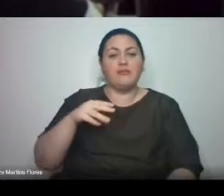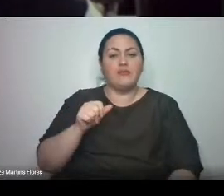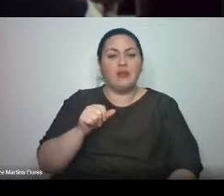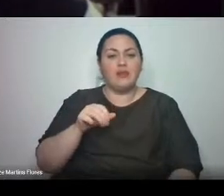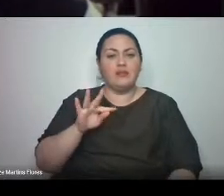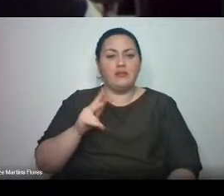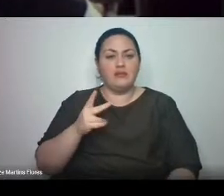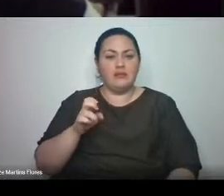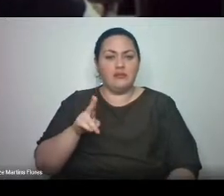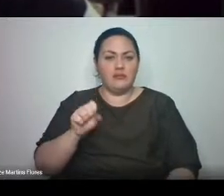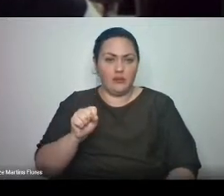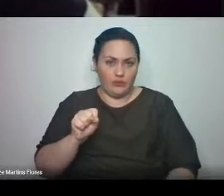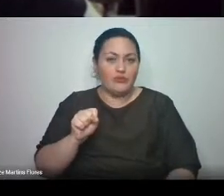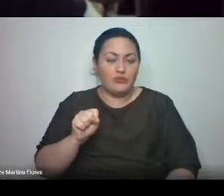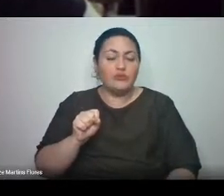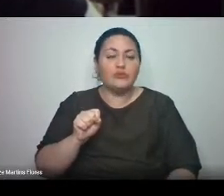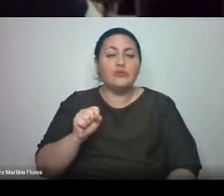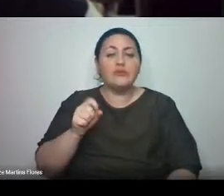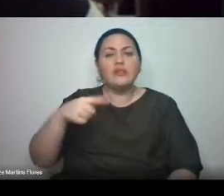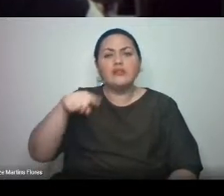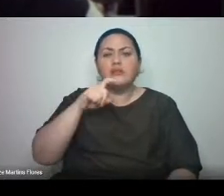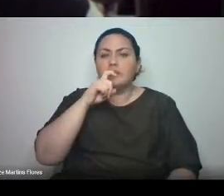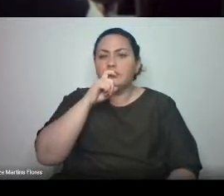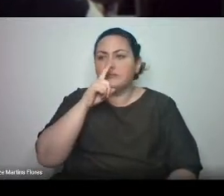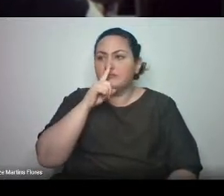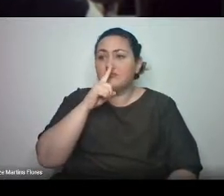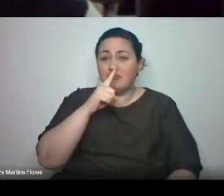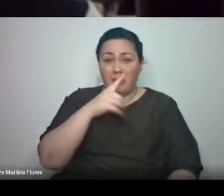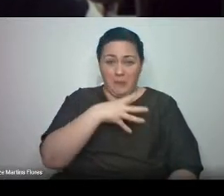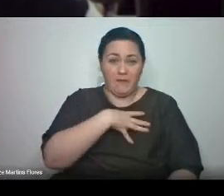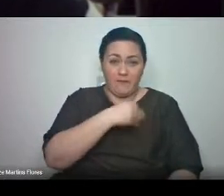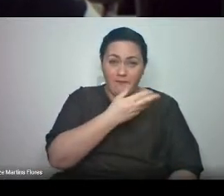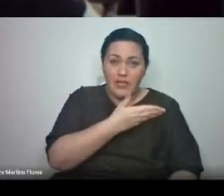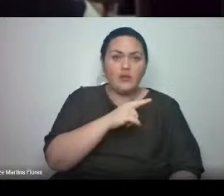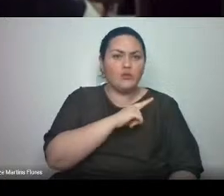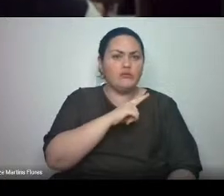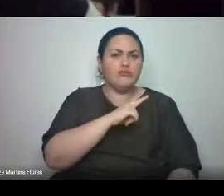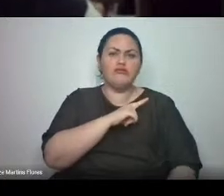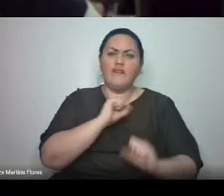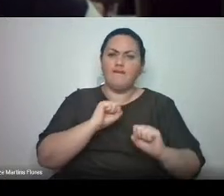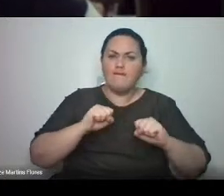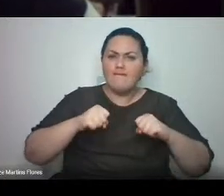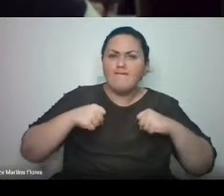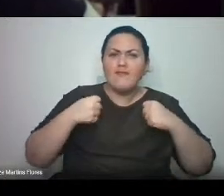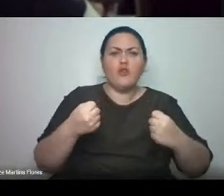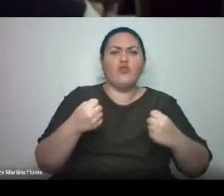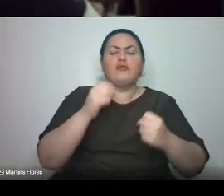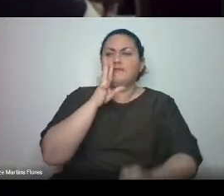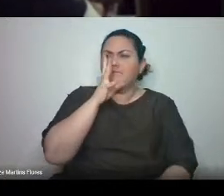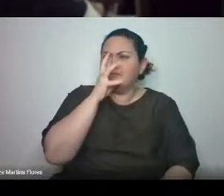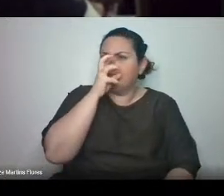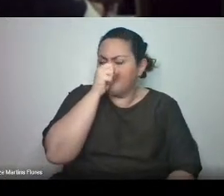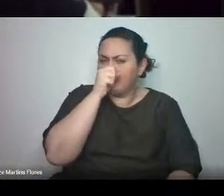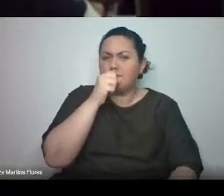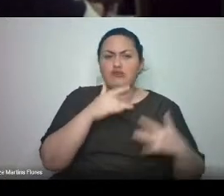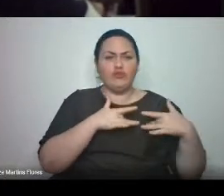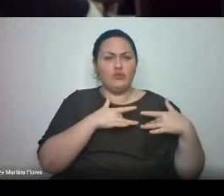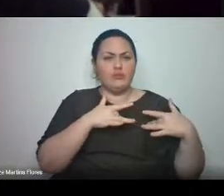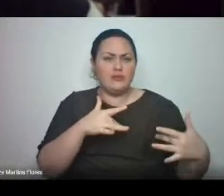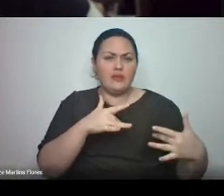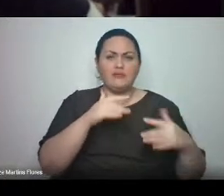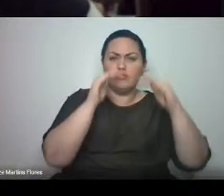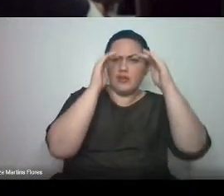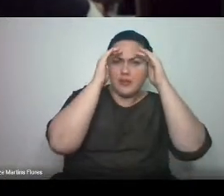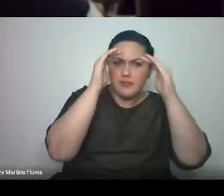força, resiliência, inteligência, generosidade e respeito. Sintam-se extremamente orgulhosos.